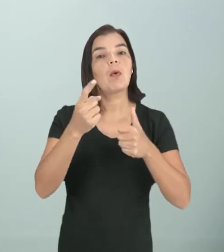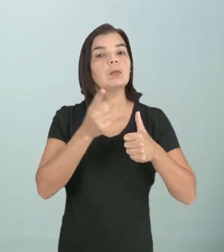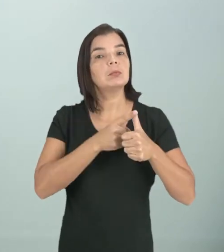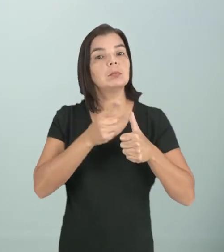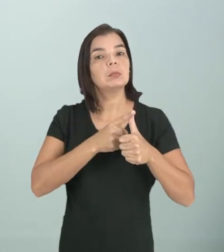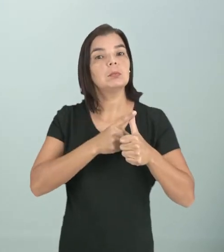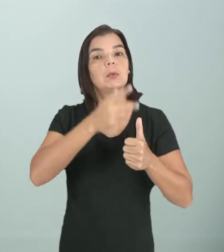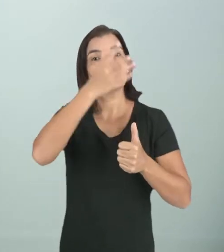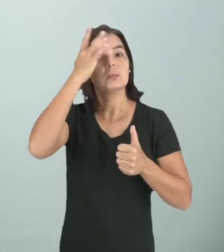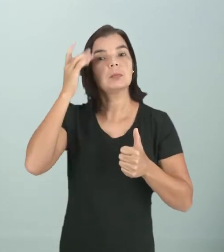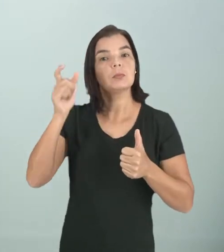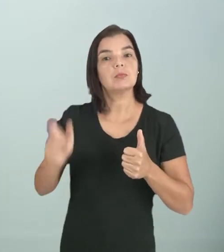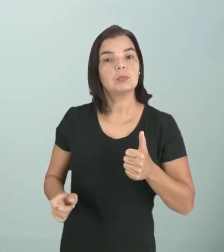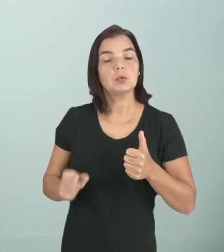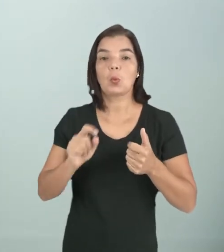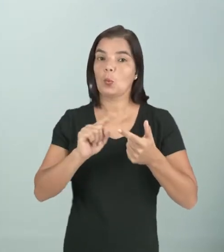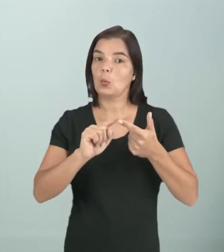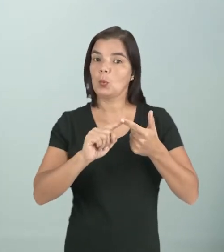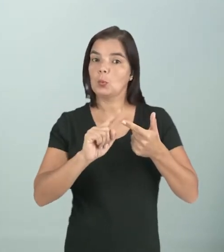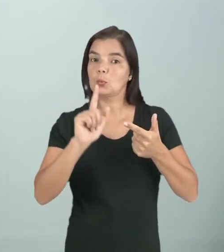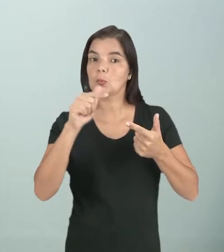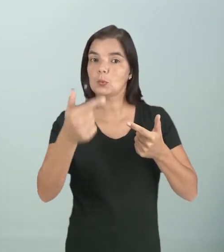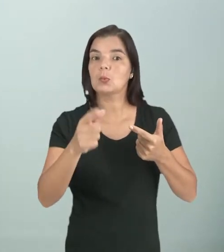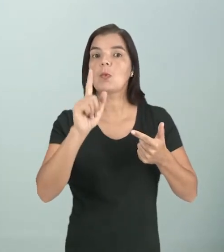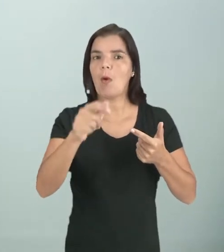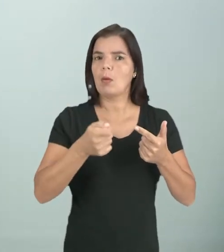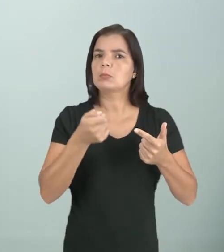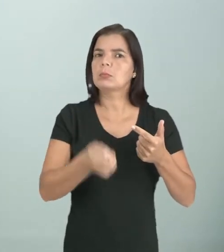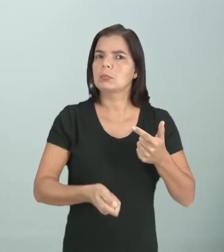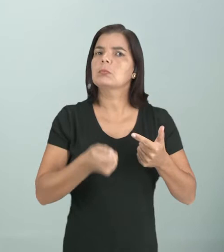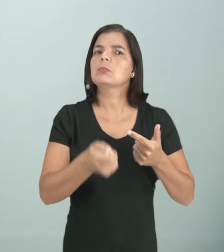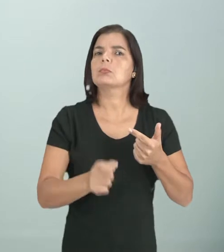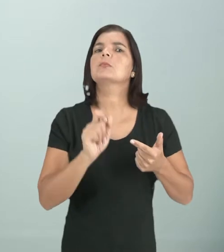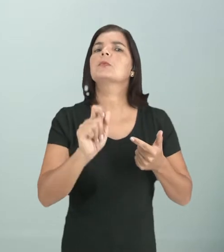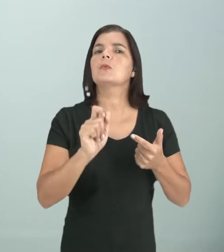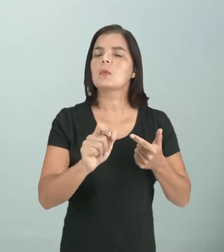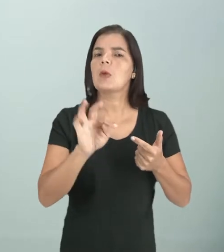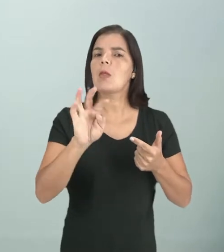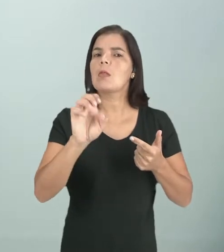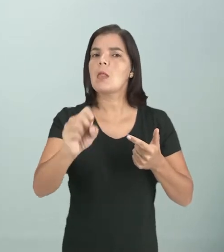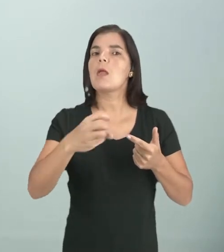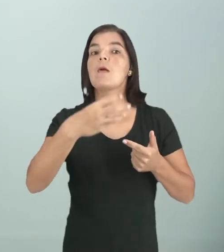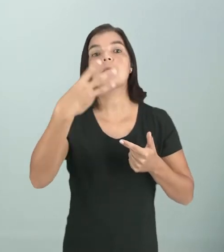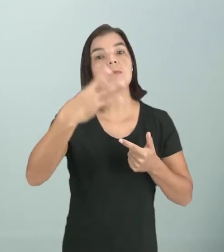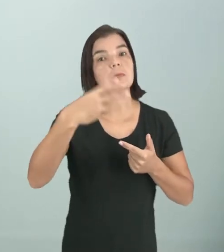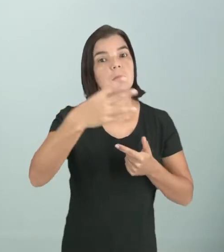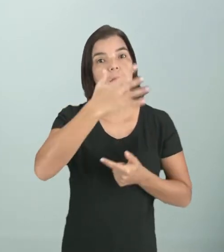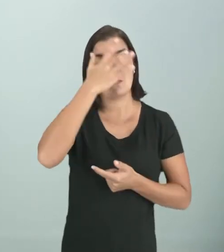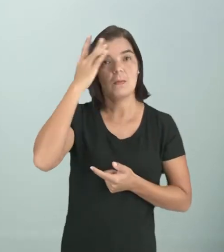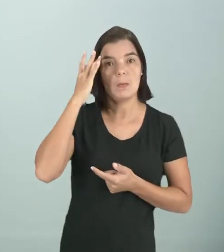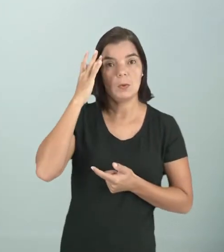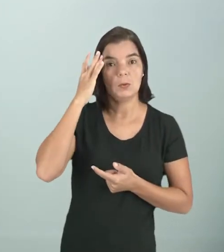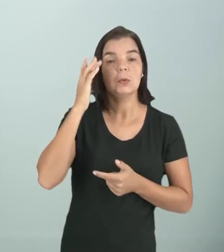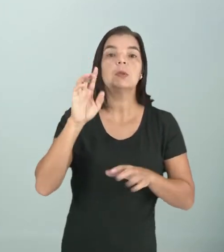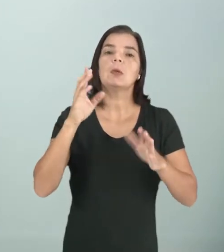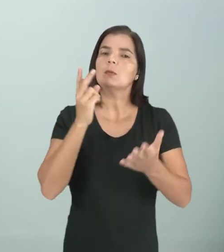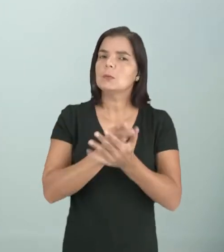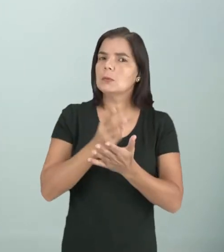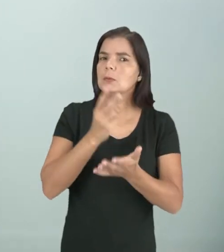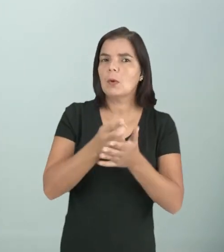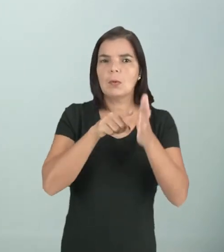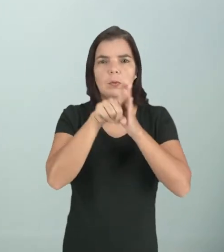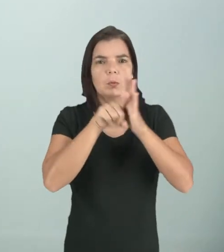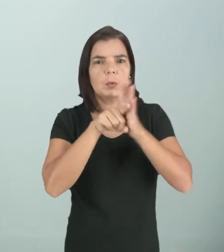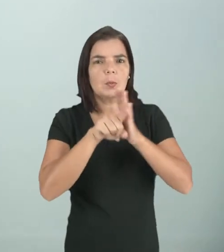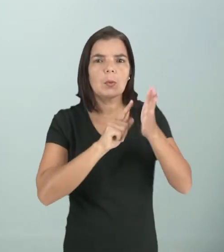primeira pessoa. Outros exigem que você coloque essa tese em terceira pessoa. Então, sempre quando for